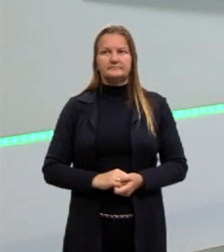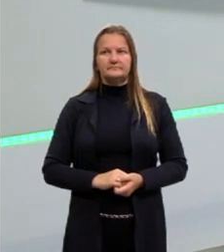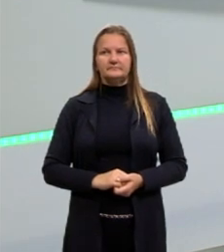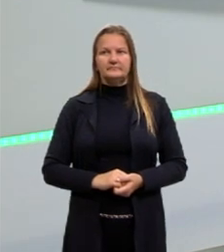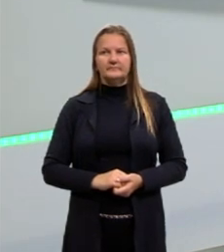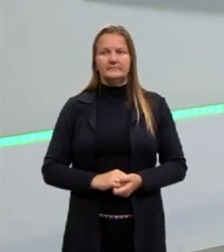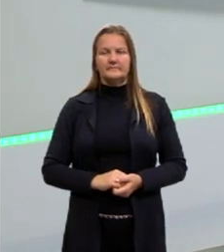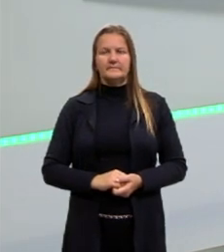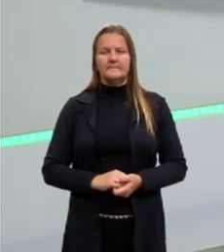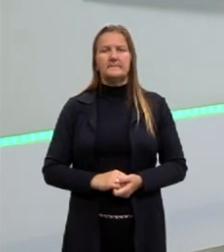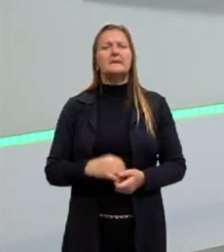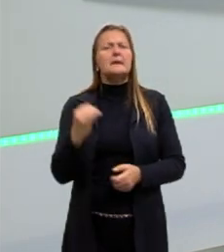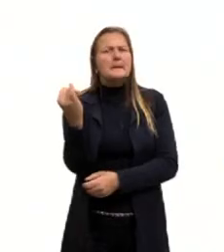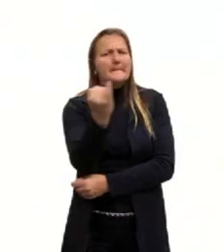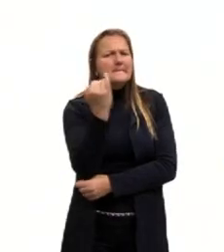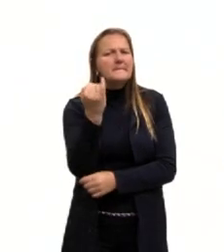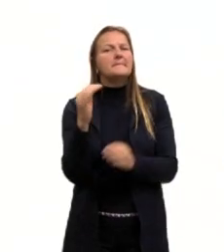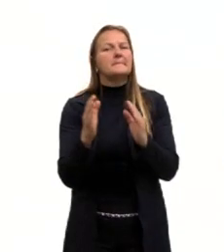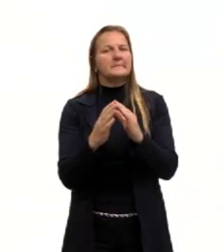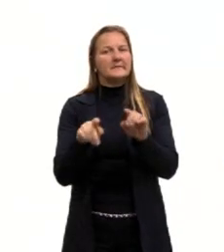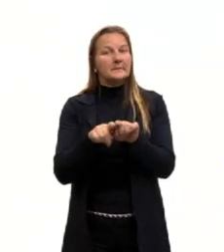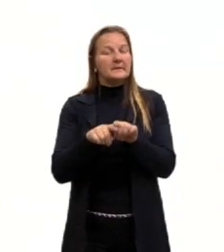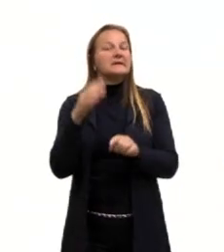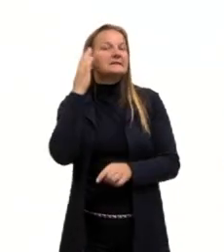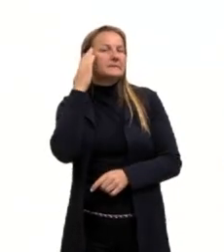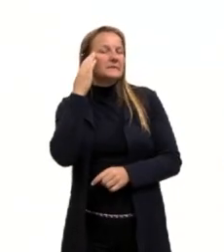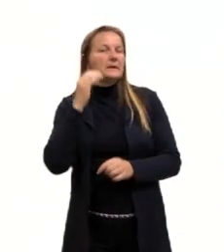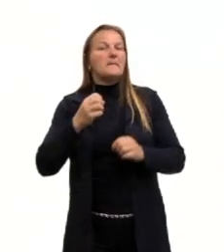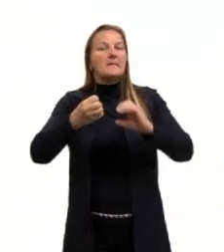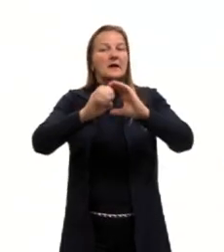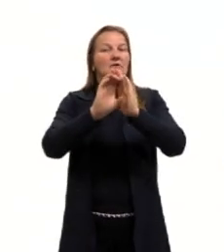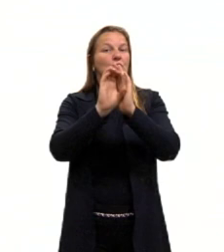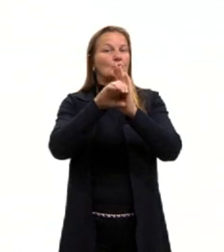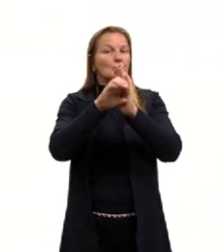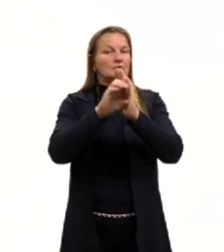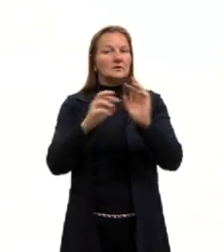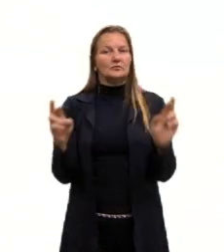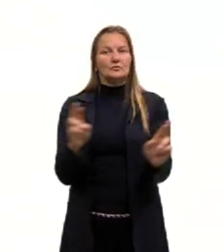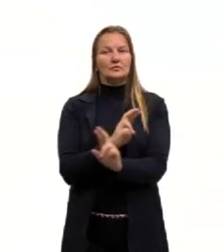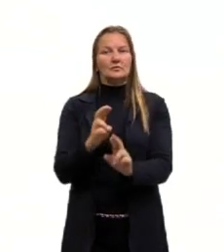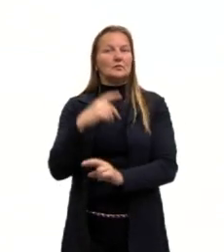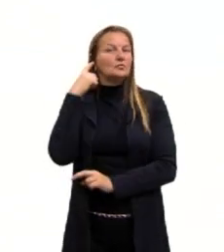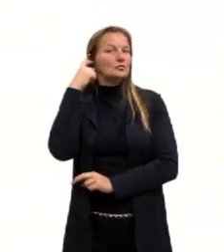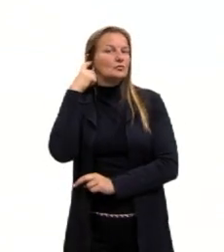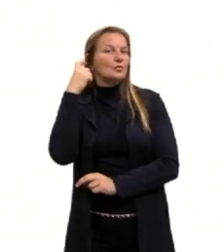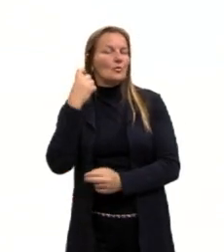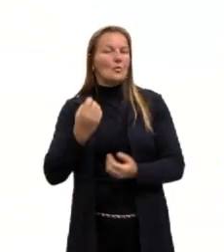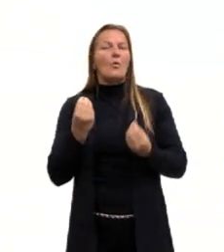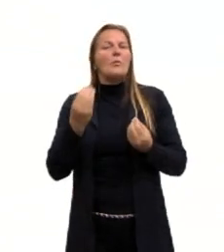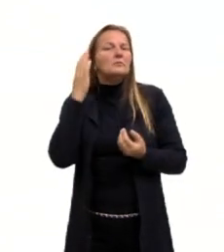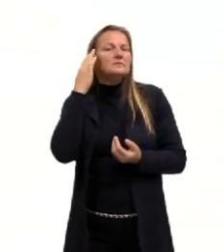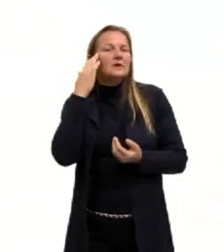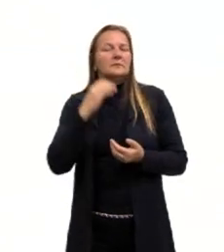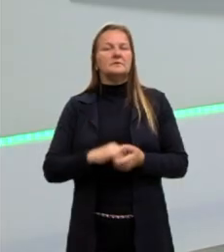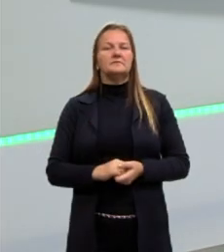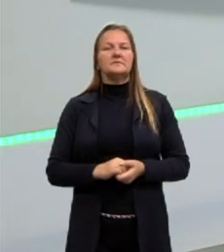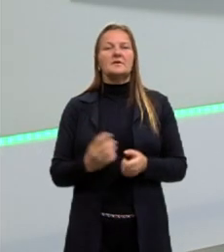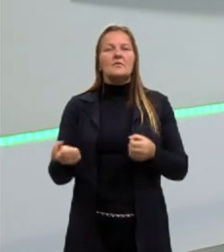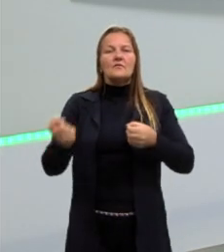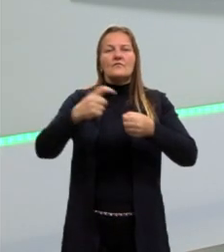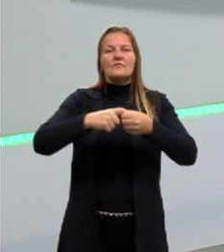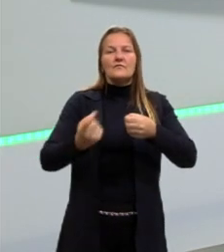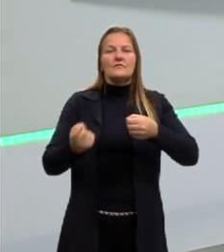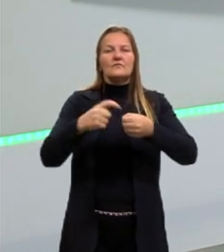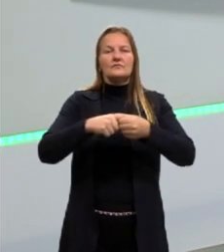Bom, é importante também a gente saber alguns outros conceitos relacionados ao som. E a gente vai estar sempre voltando